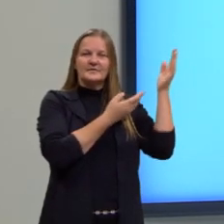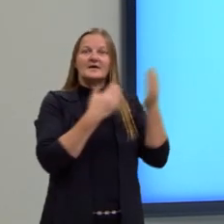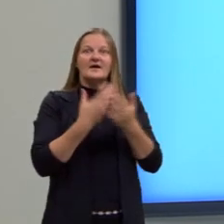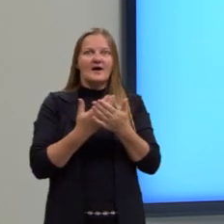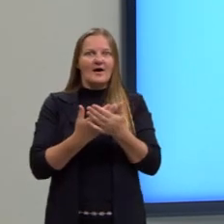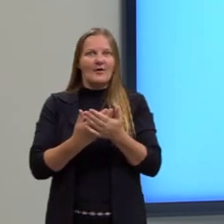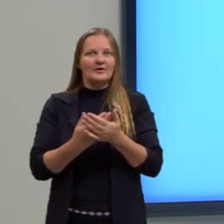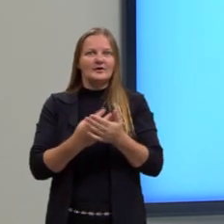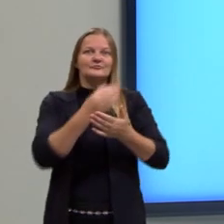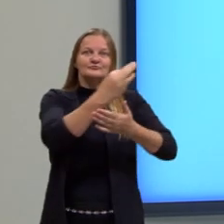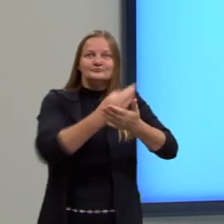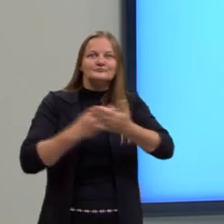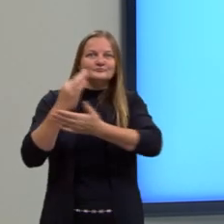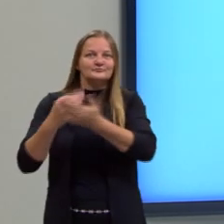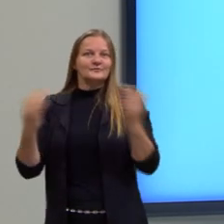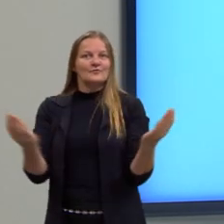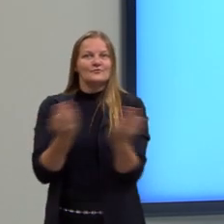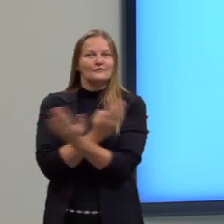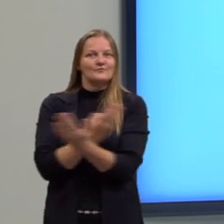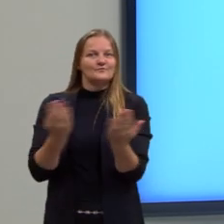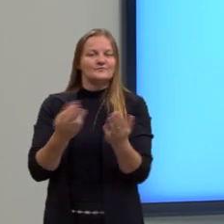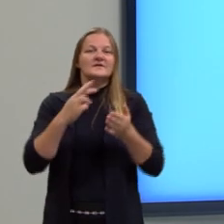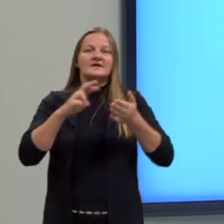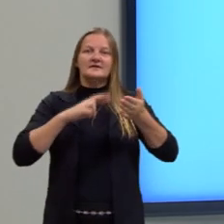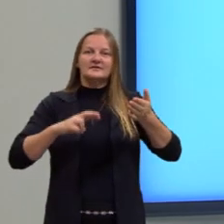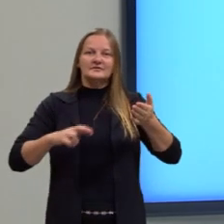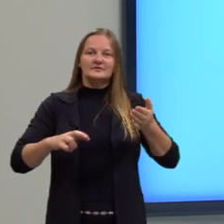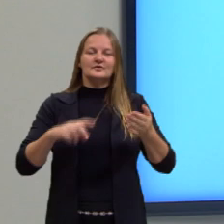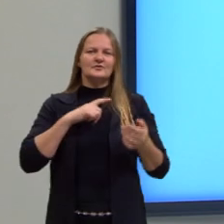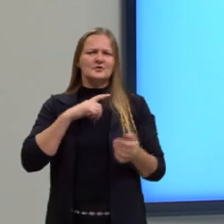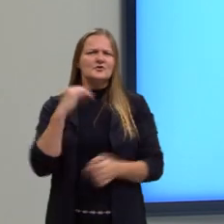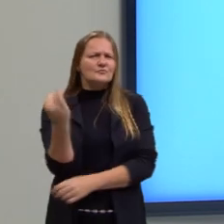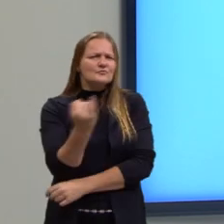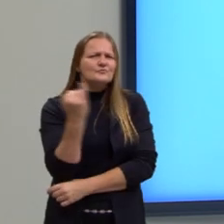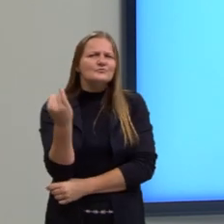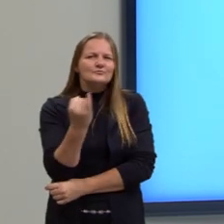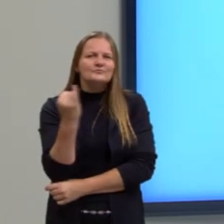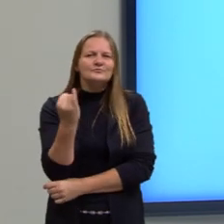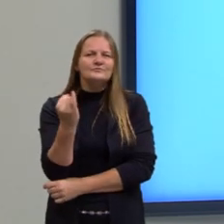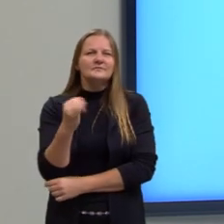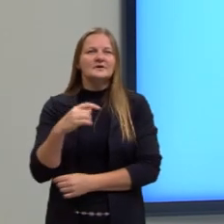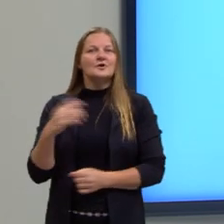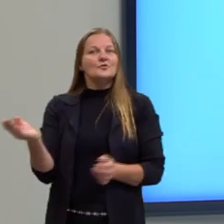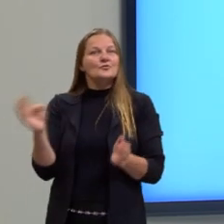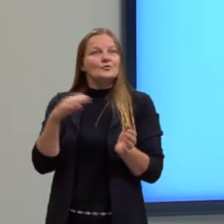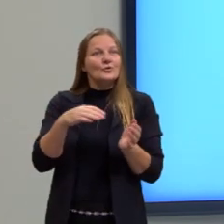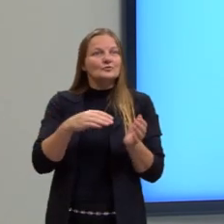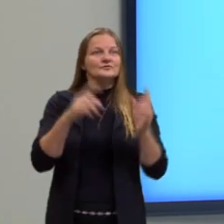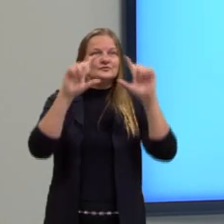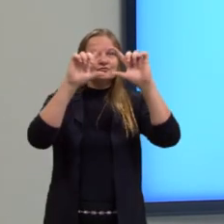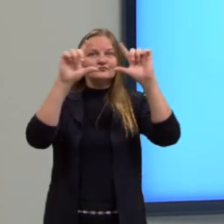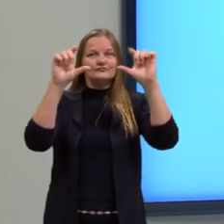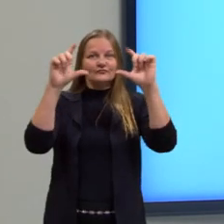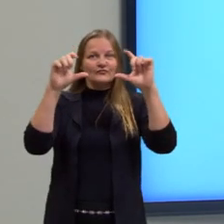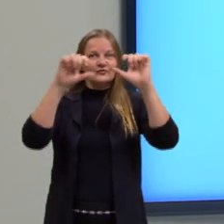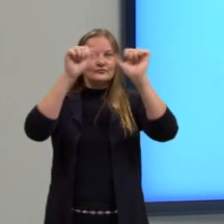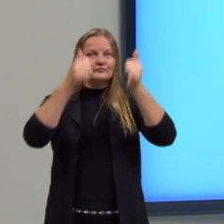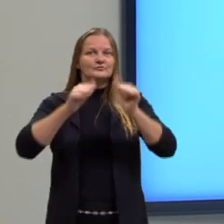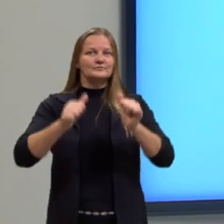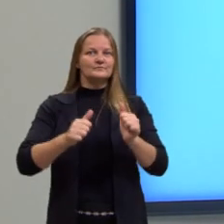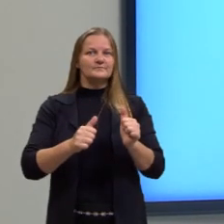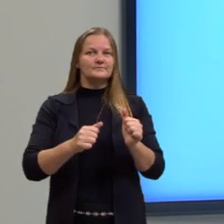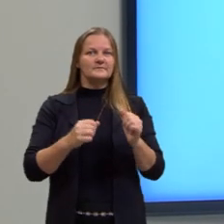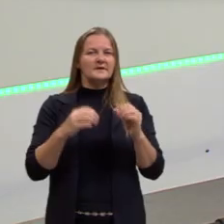de intertextualidade na redação, e se ela é importante, eu trouxe aqui uma